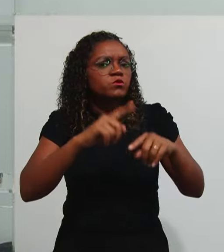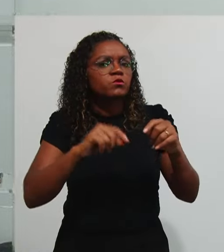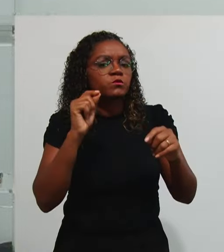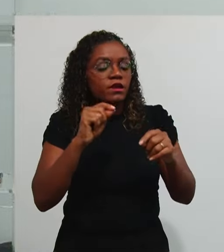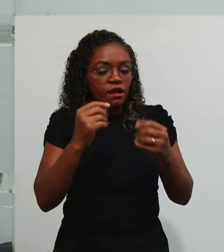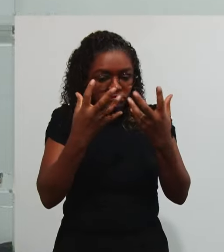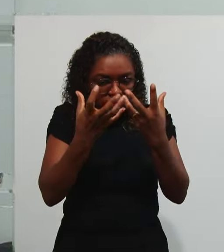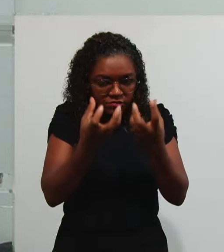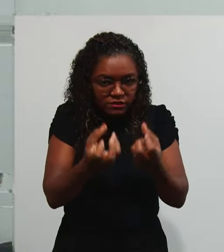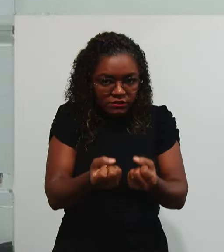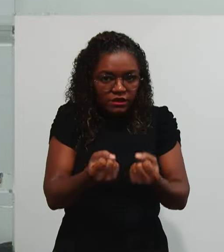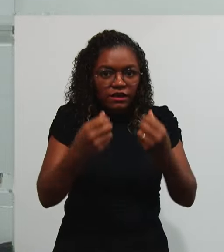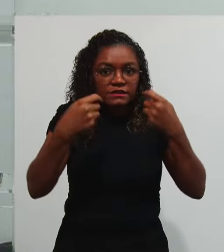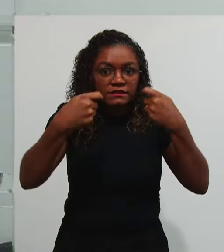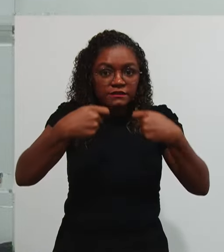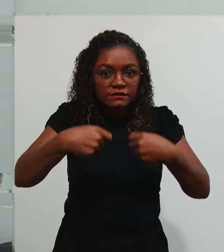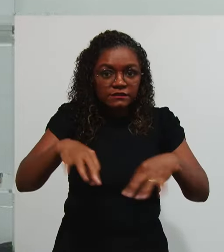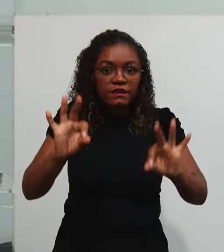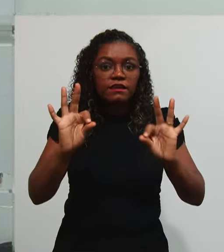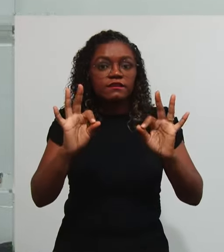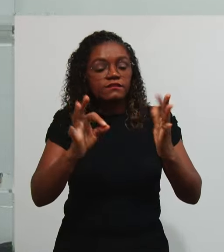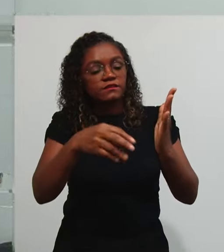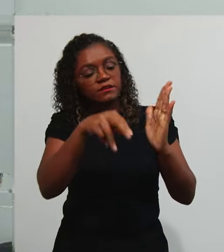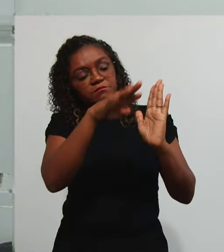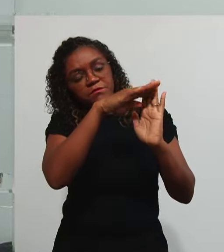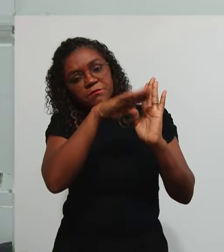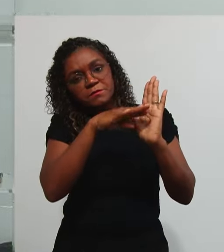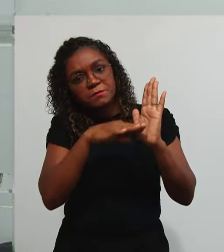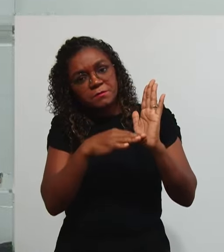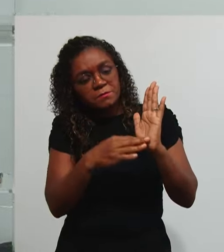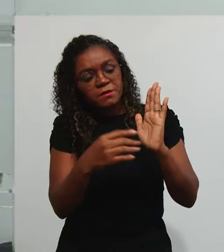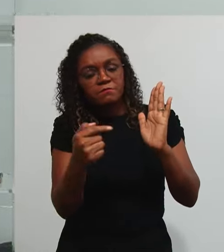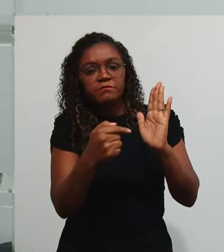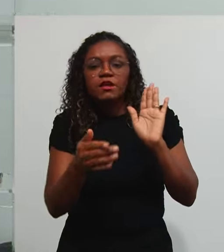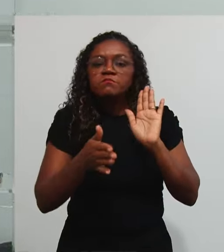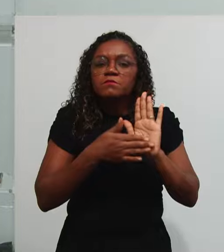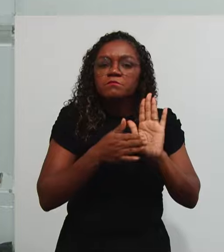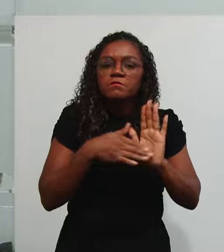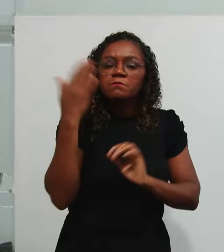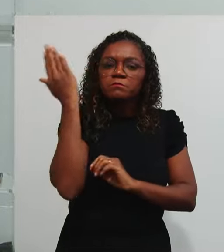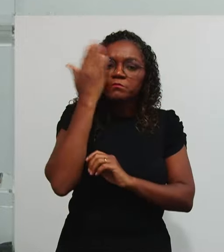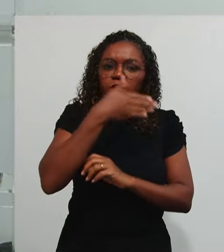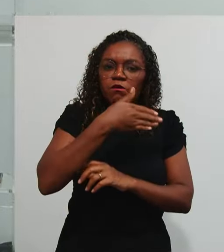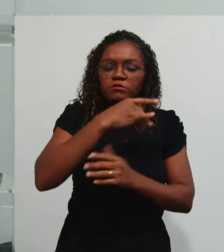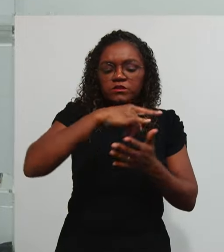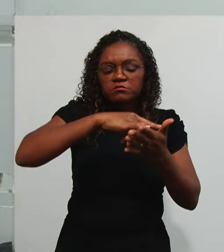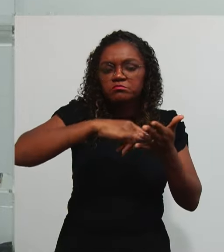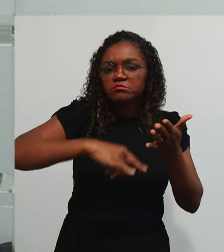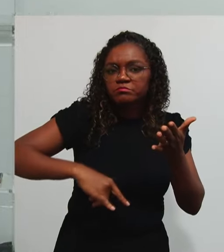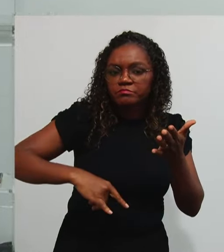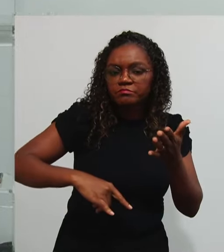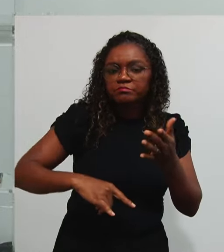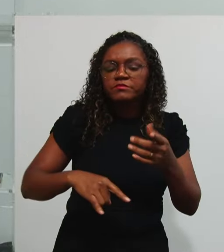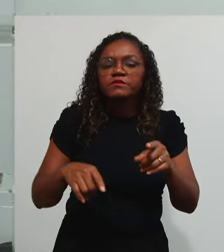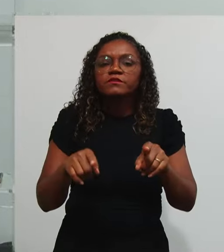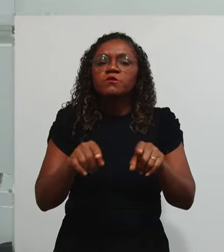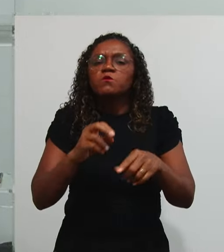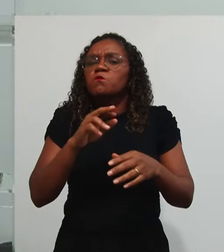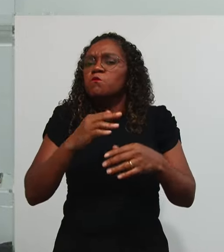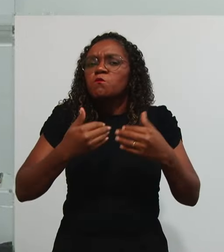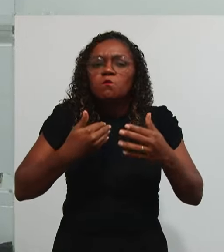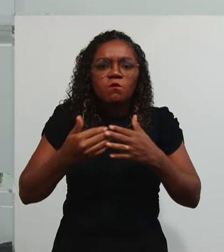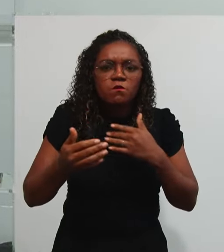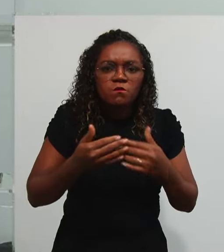Dentro da Escritura Contábil Aqui eu estou Falando de Nota fiscal Aqui eu estou Falando de Cupom fiscal